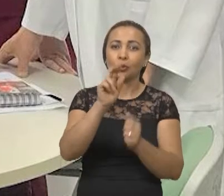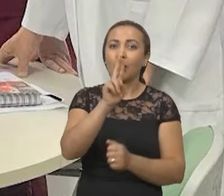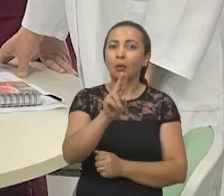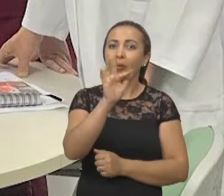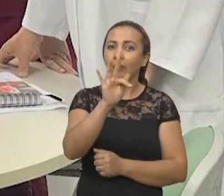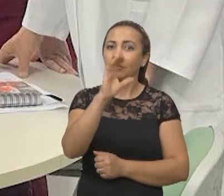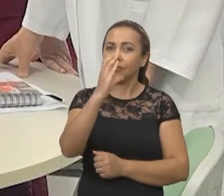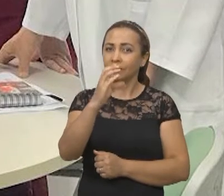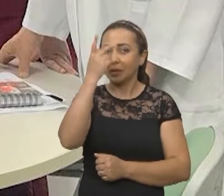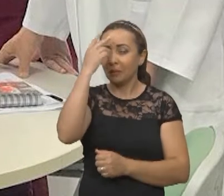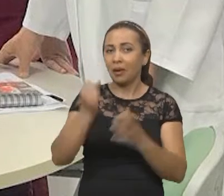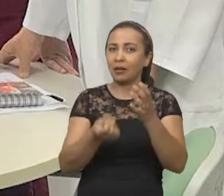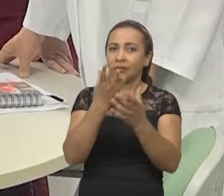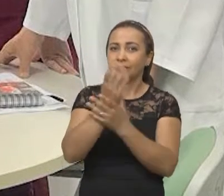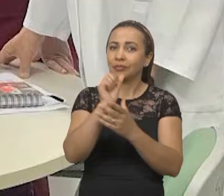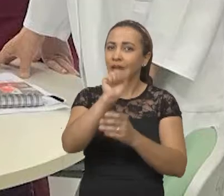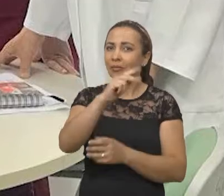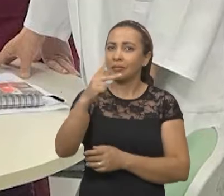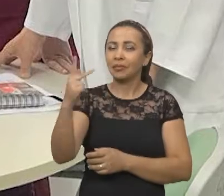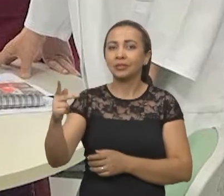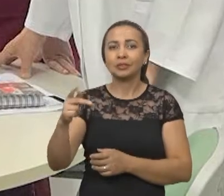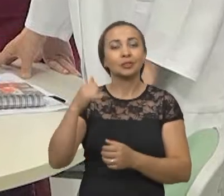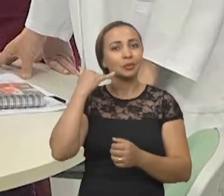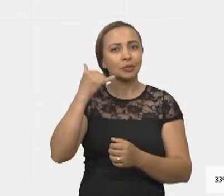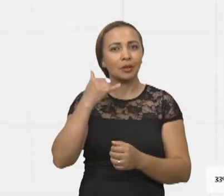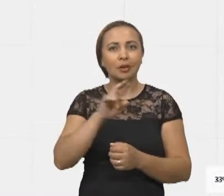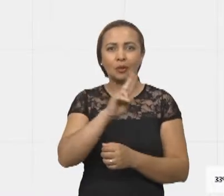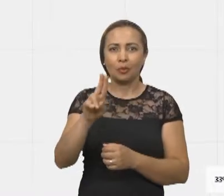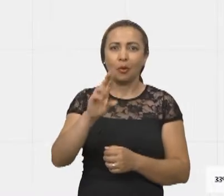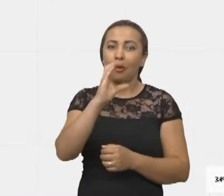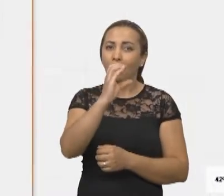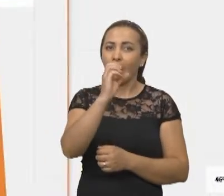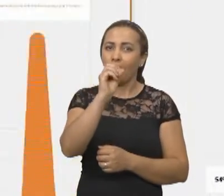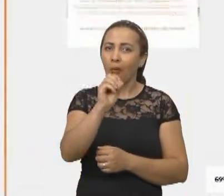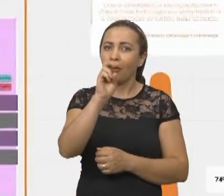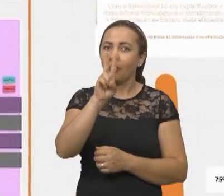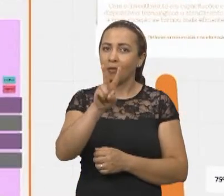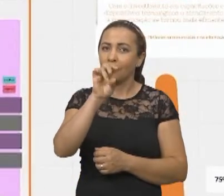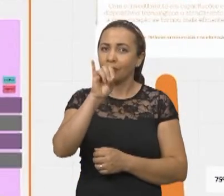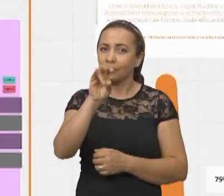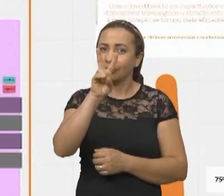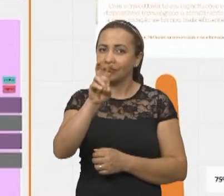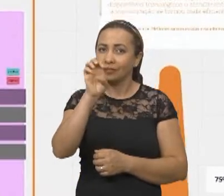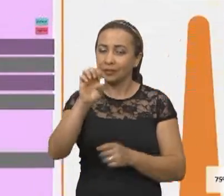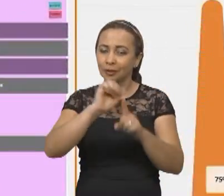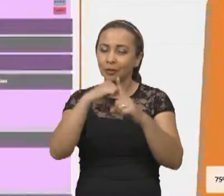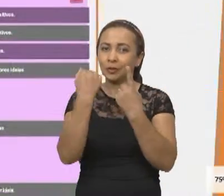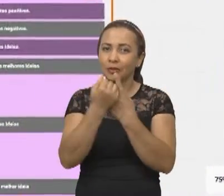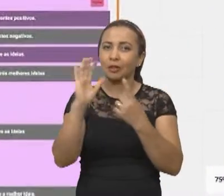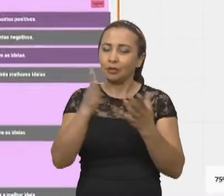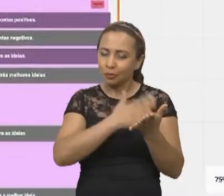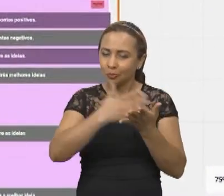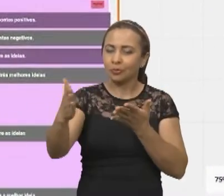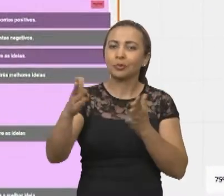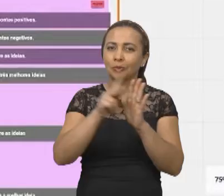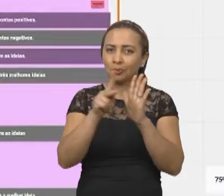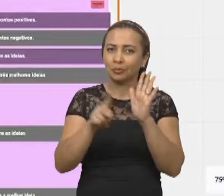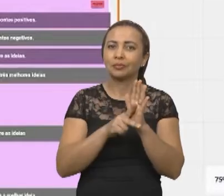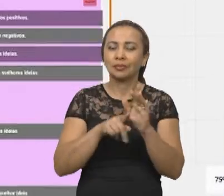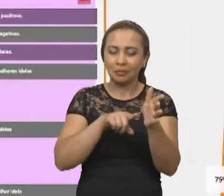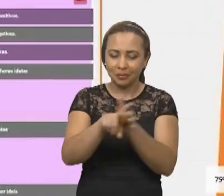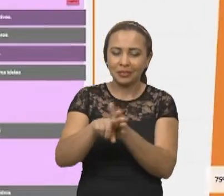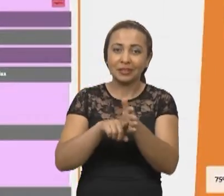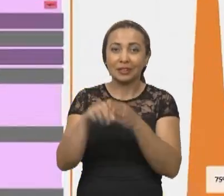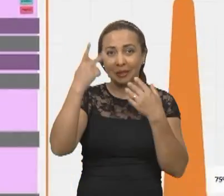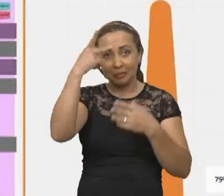UFC para criar uma plataforma digital de comunicação, batizada de Covive Social. O projeto já passou pela fase de